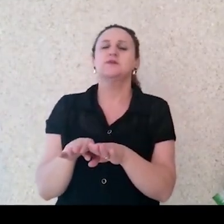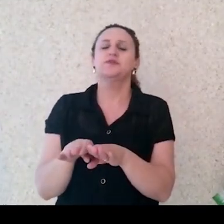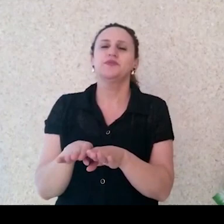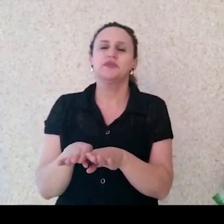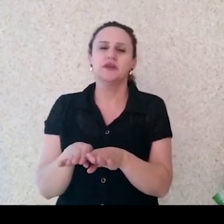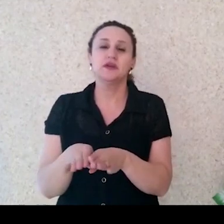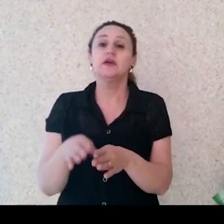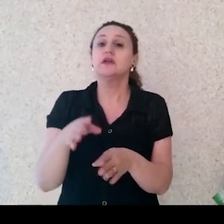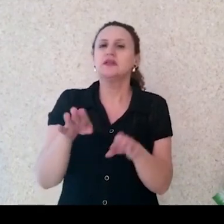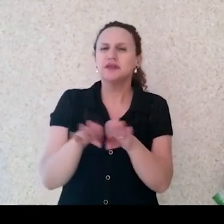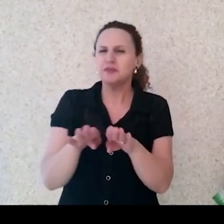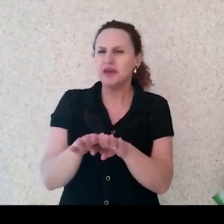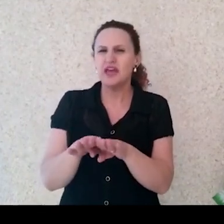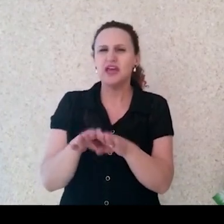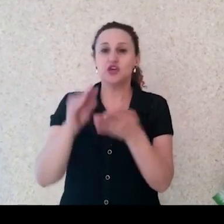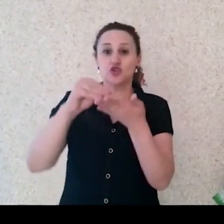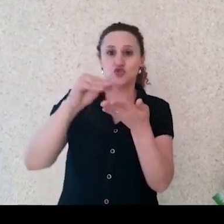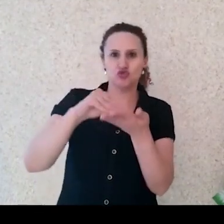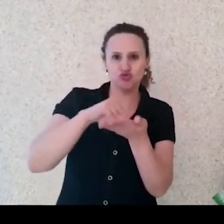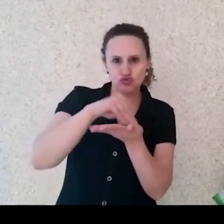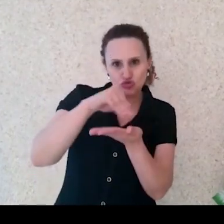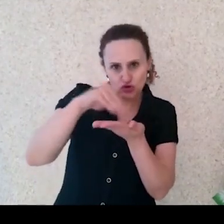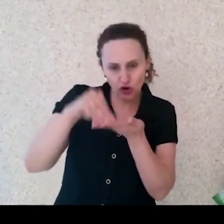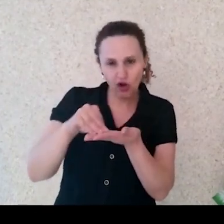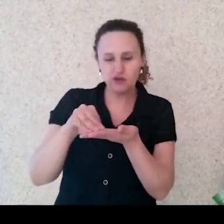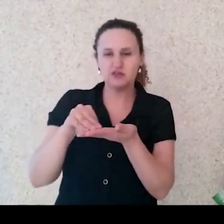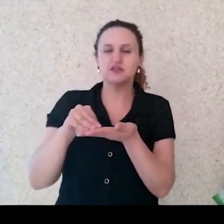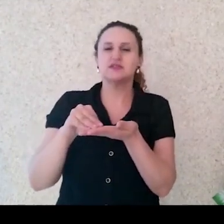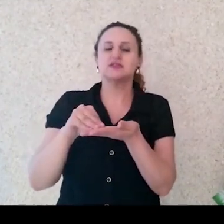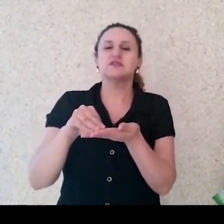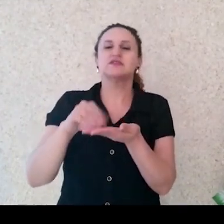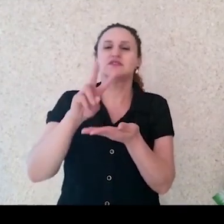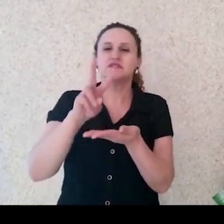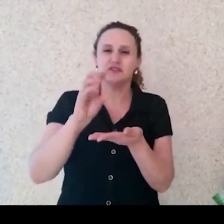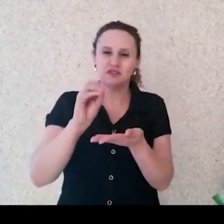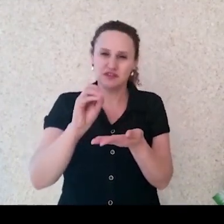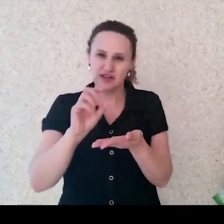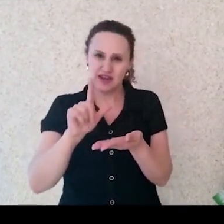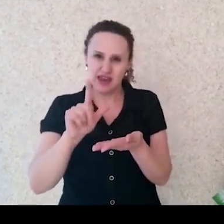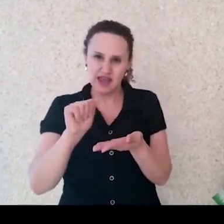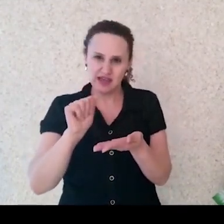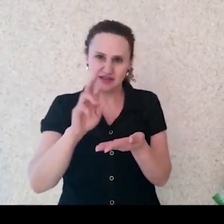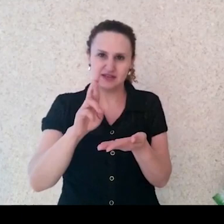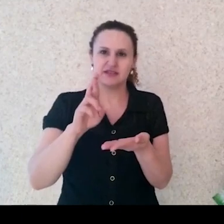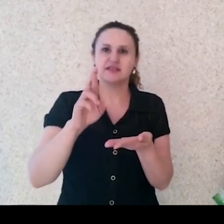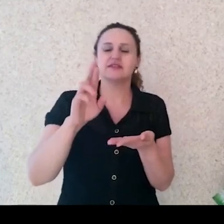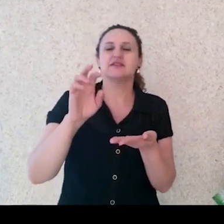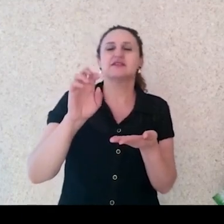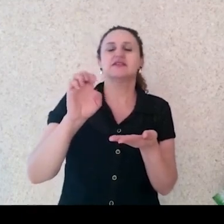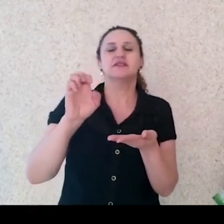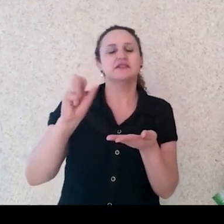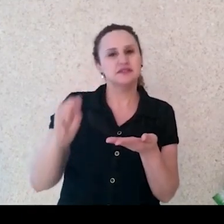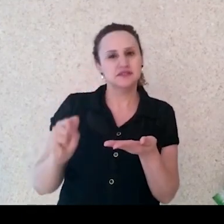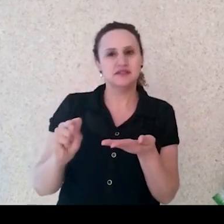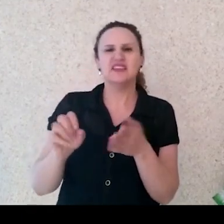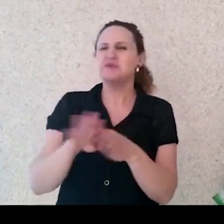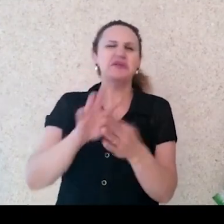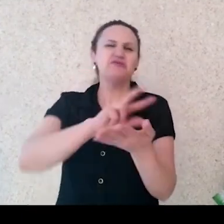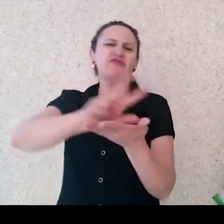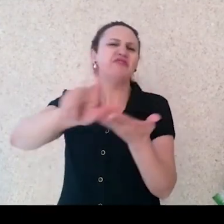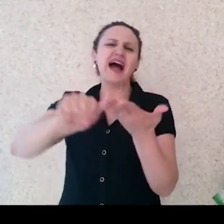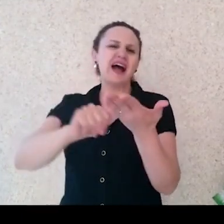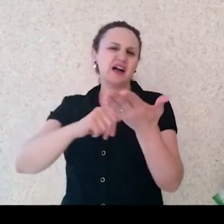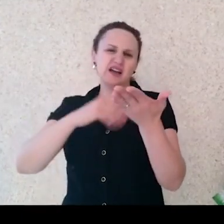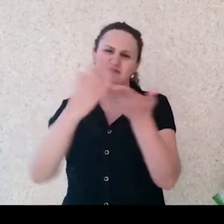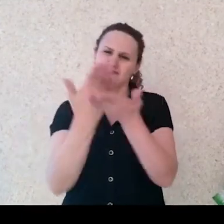Jogos Vorazes também, essa relação de virar filme também tem a de ser um fator interessante, o próprio Harry Potter, as